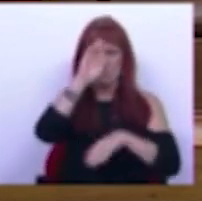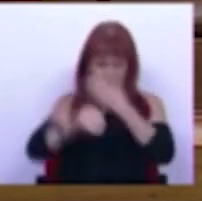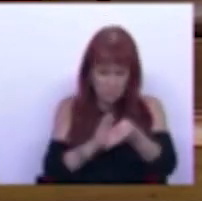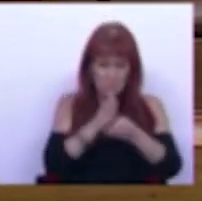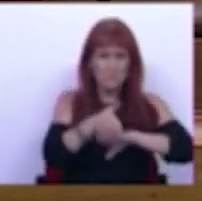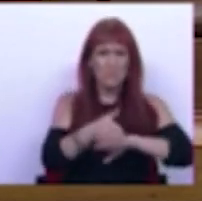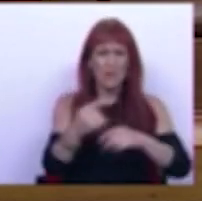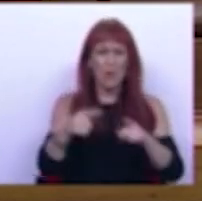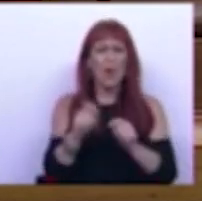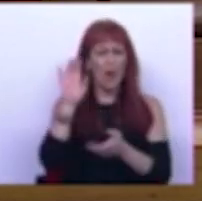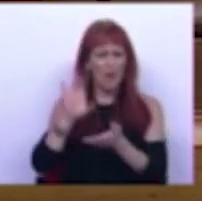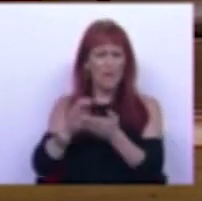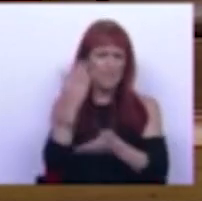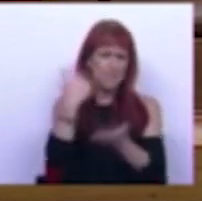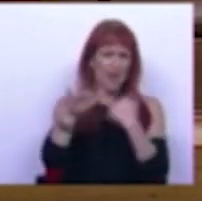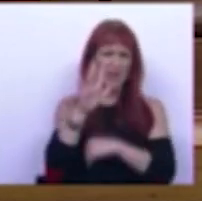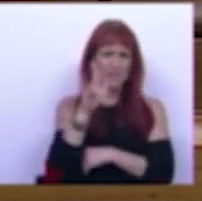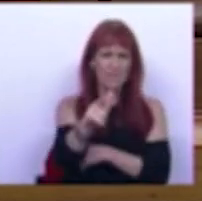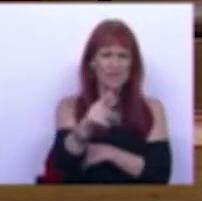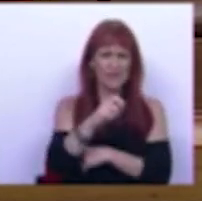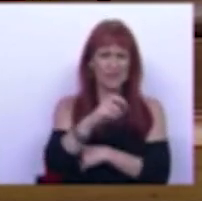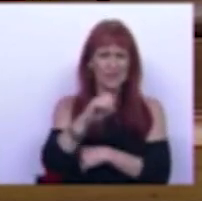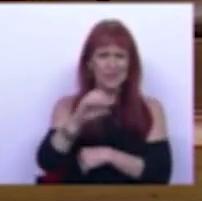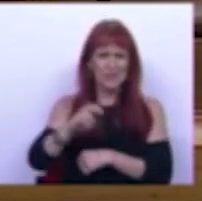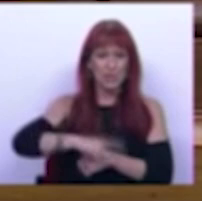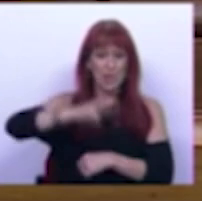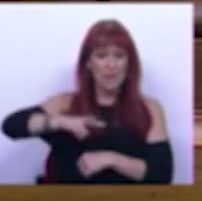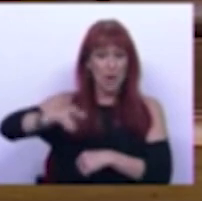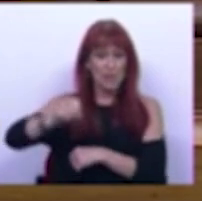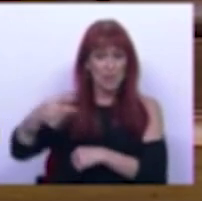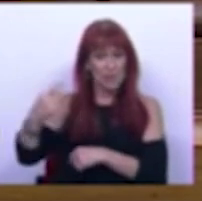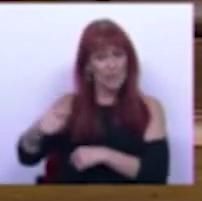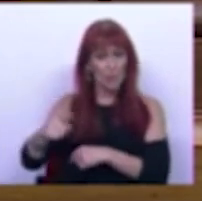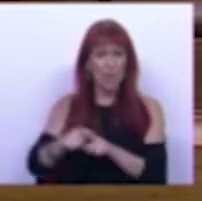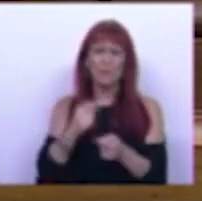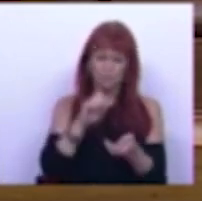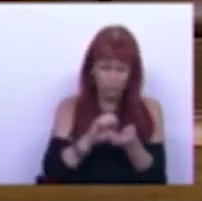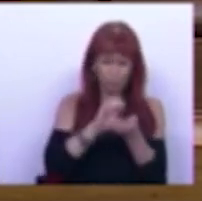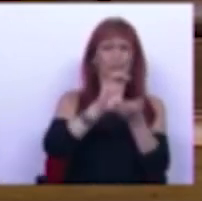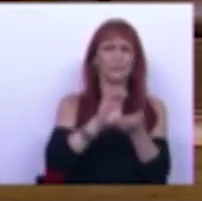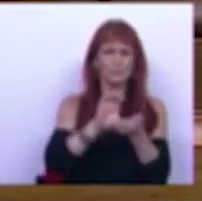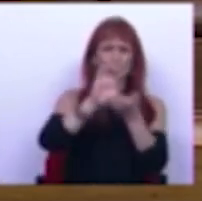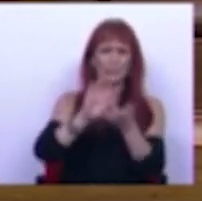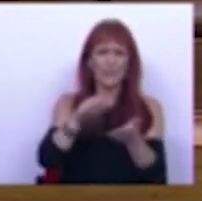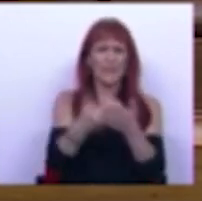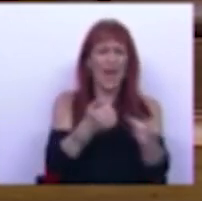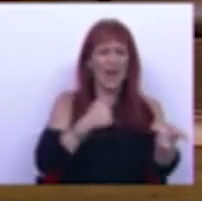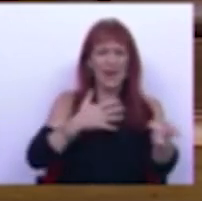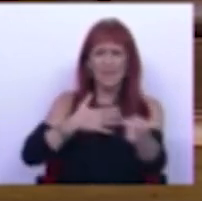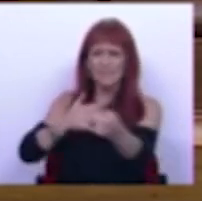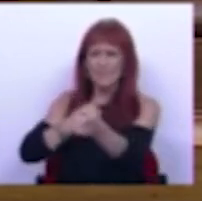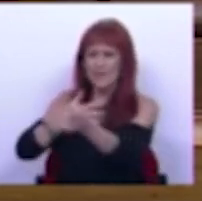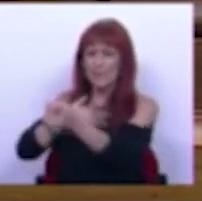dispõe de uma verba de mais de 1.300 milhões de euros para recapitalizar as empresas e